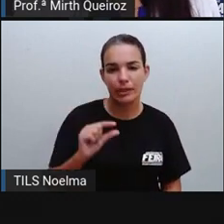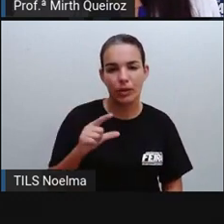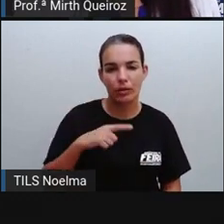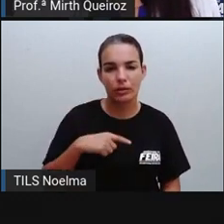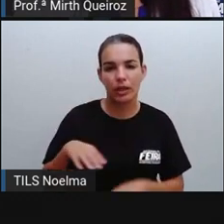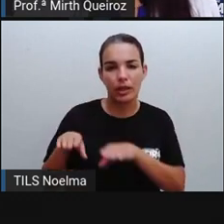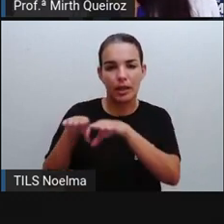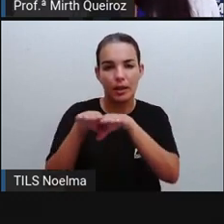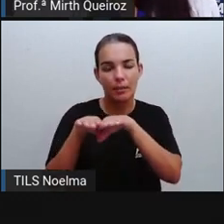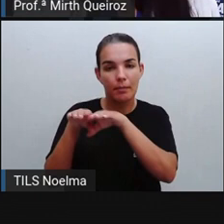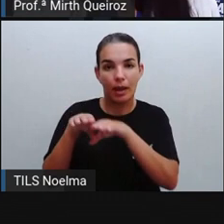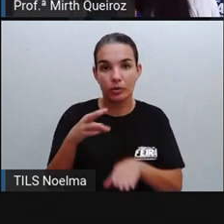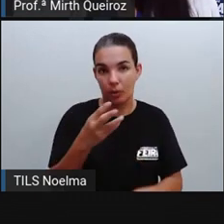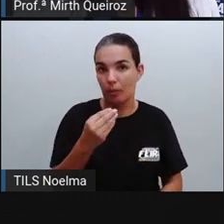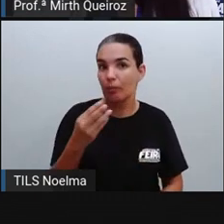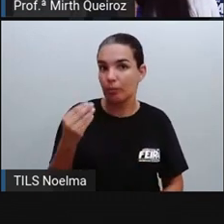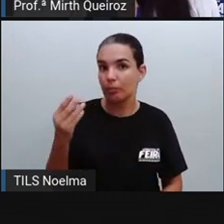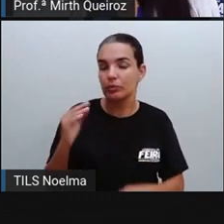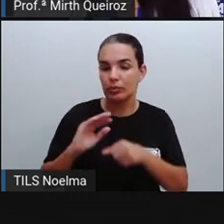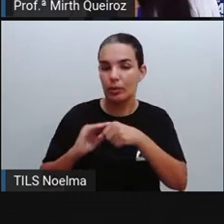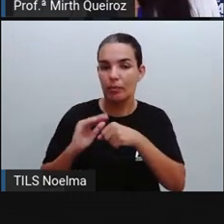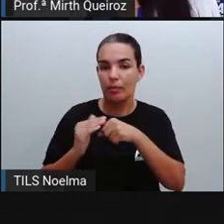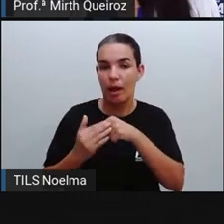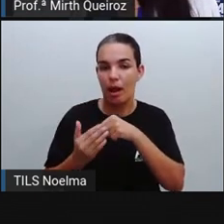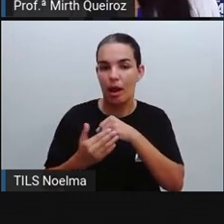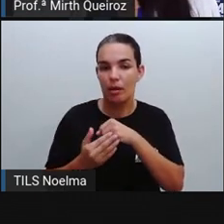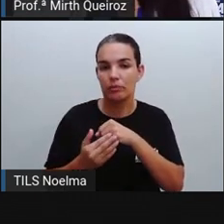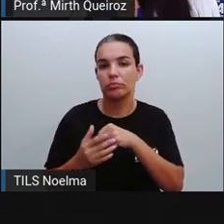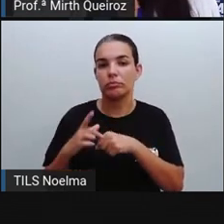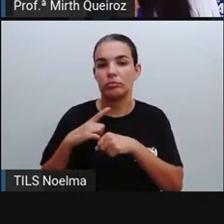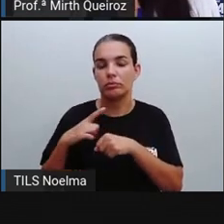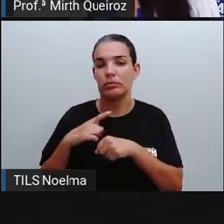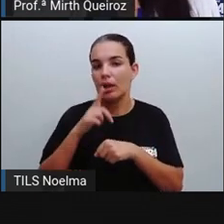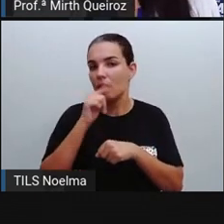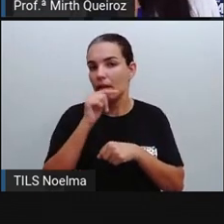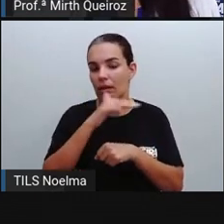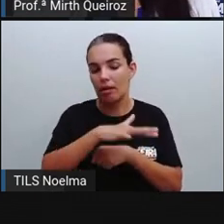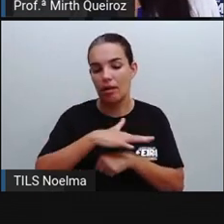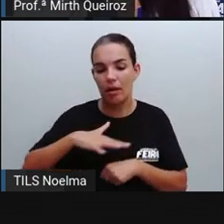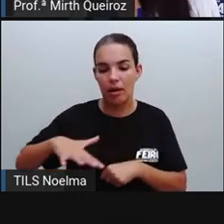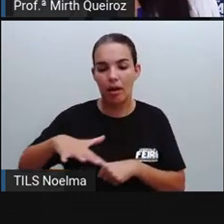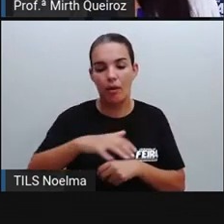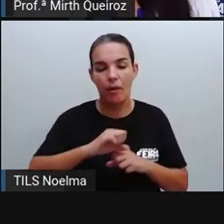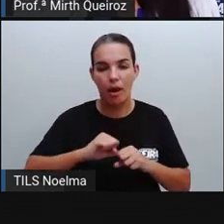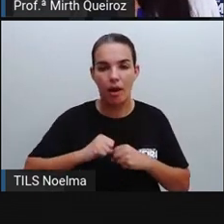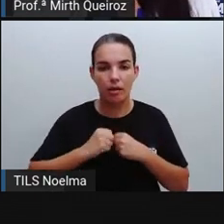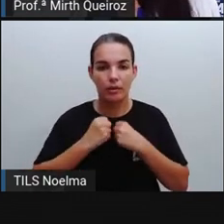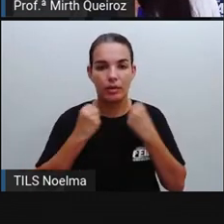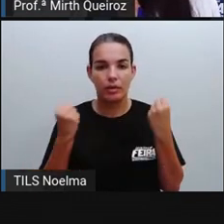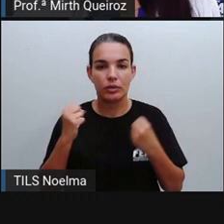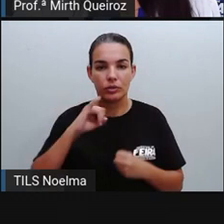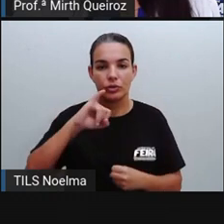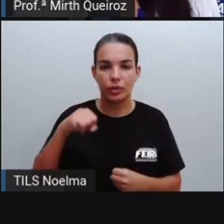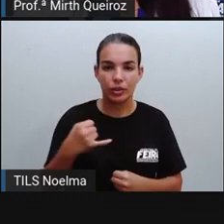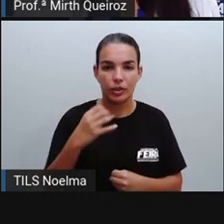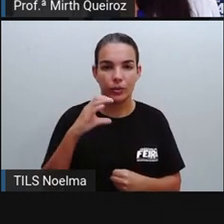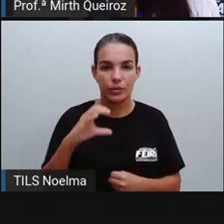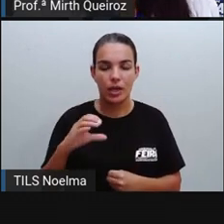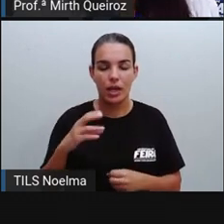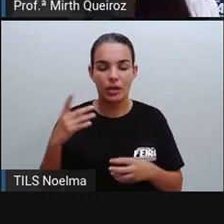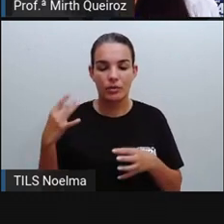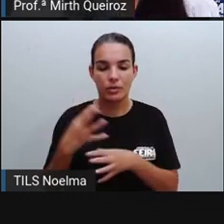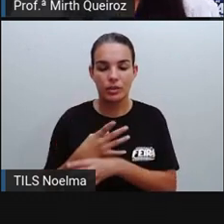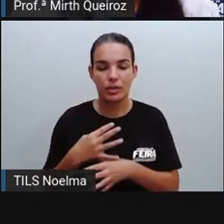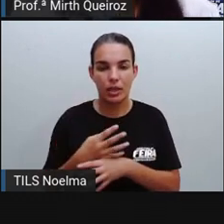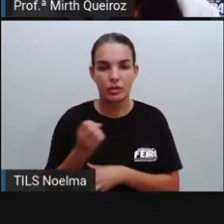temos aí vários bairros, né? Lagoa Grande, Jardim Cruzeiro, Cidade Nova, Conceição,